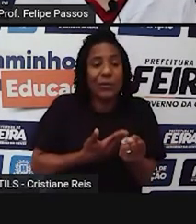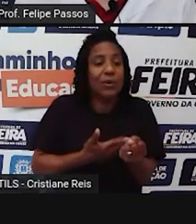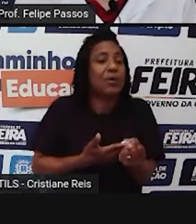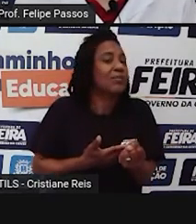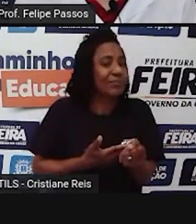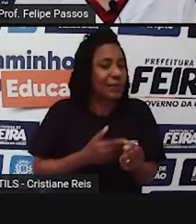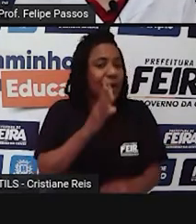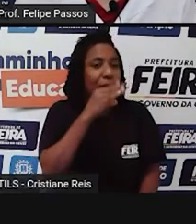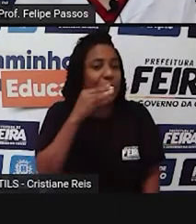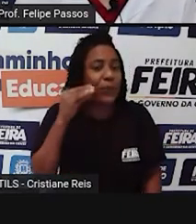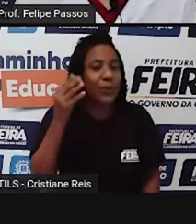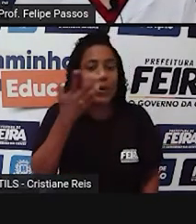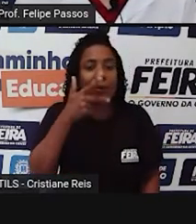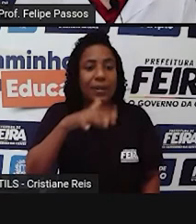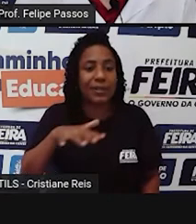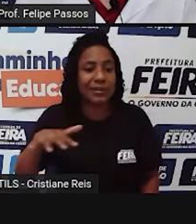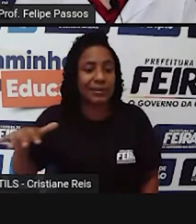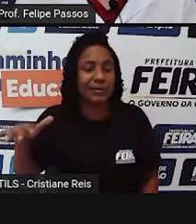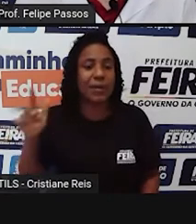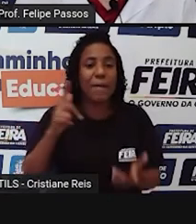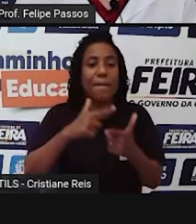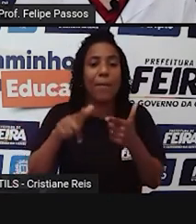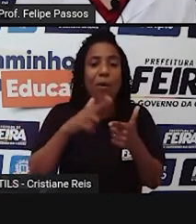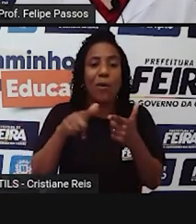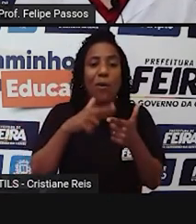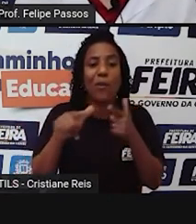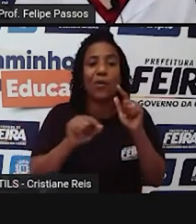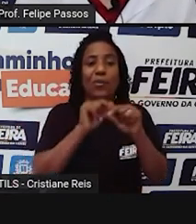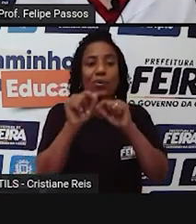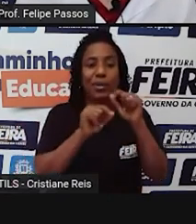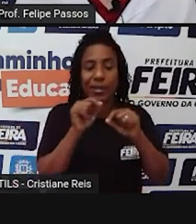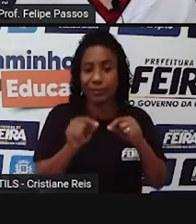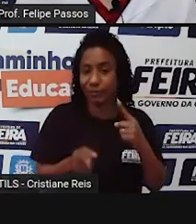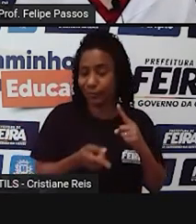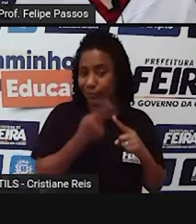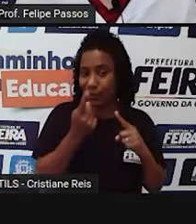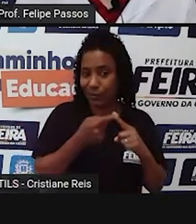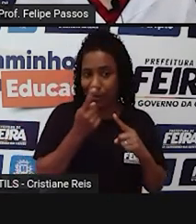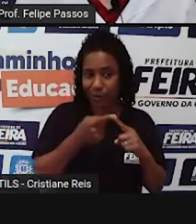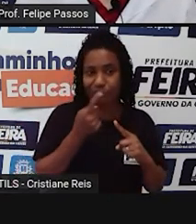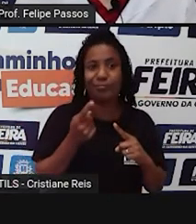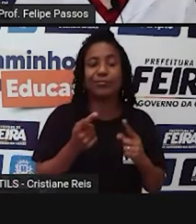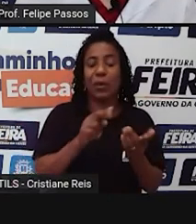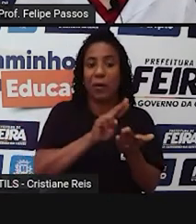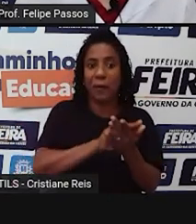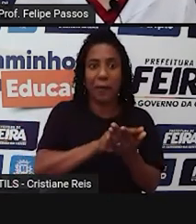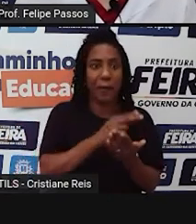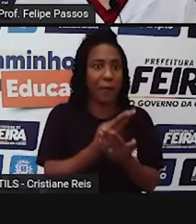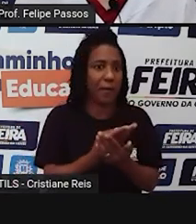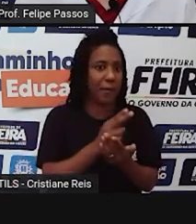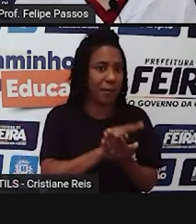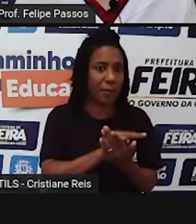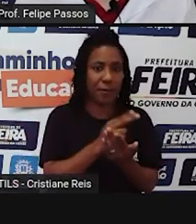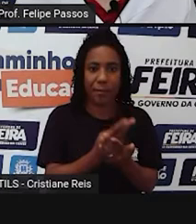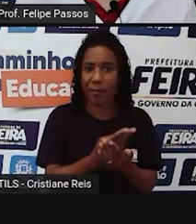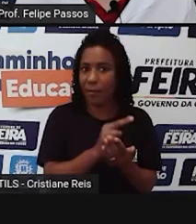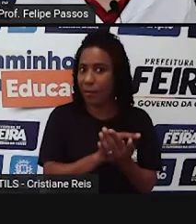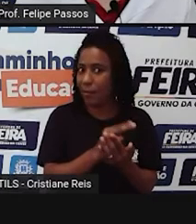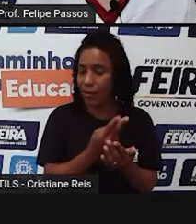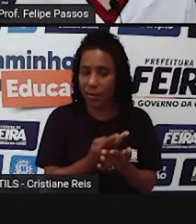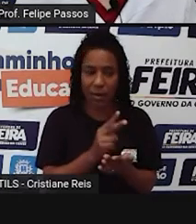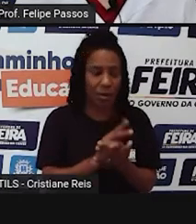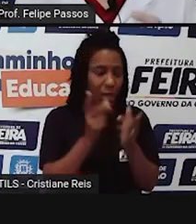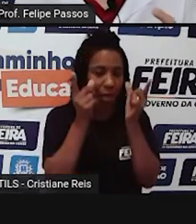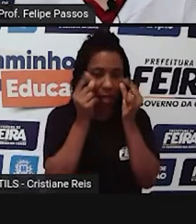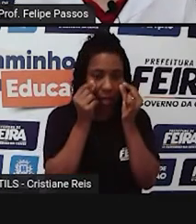os adolescentes e crianças? Primeiro, insônia. Insônia era algo de pessoas de mais idade,